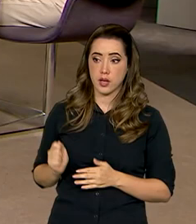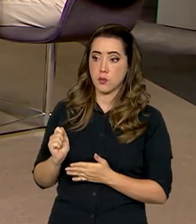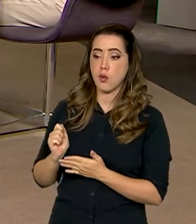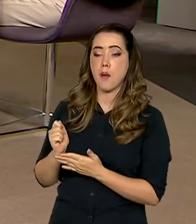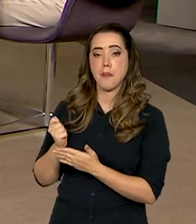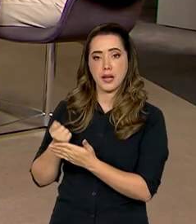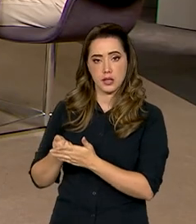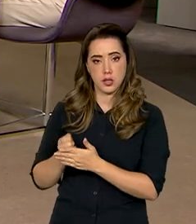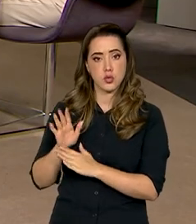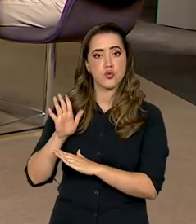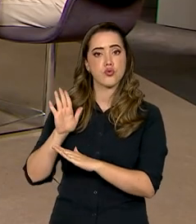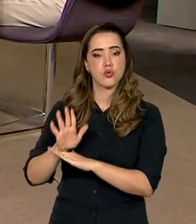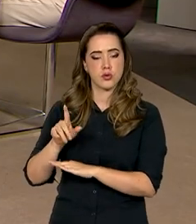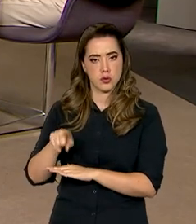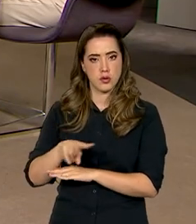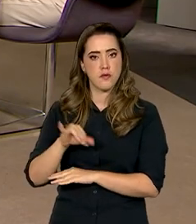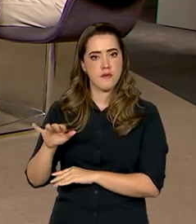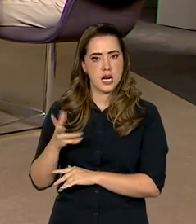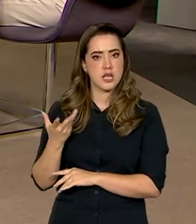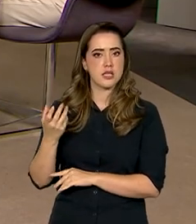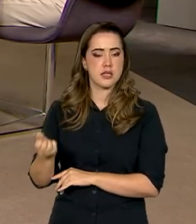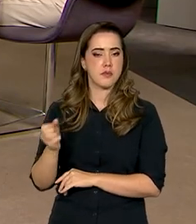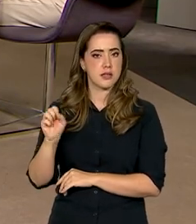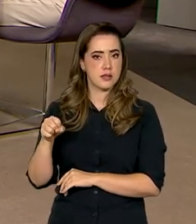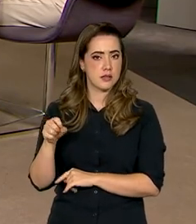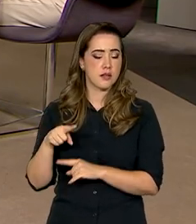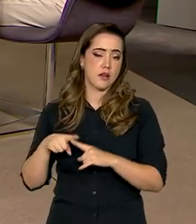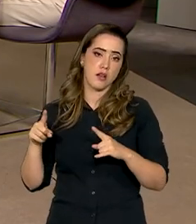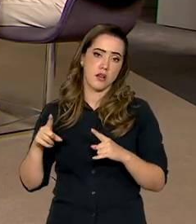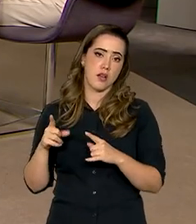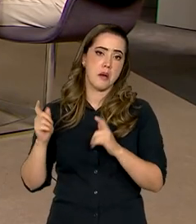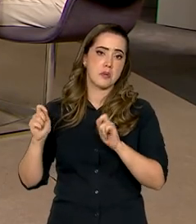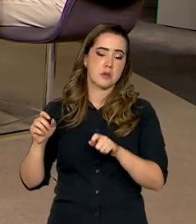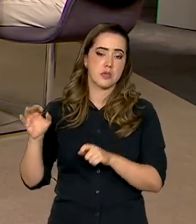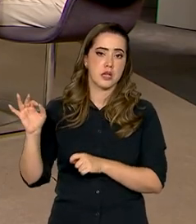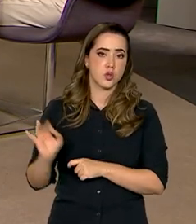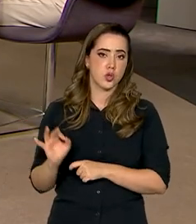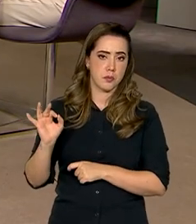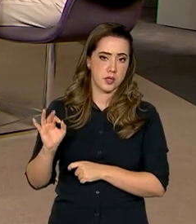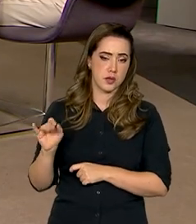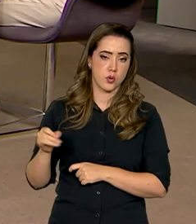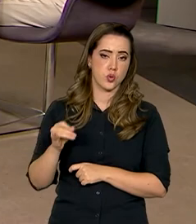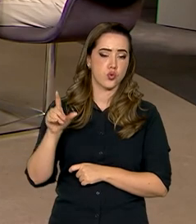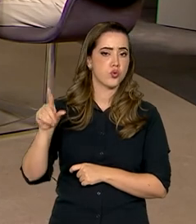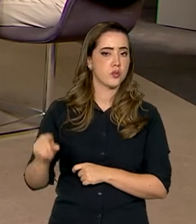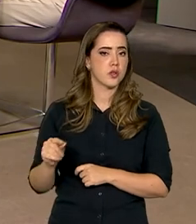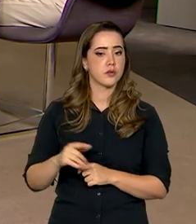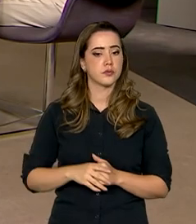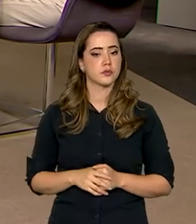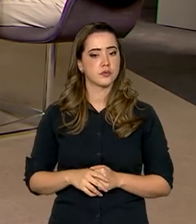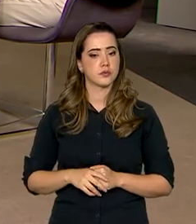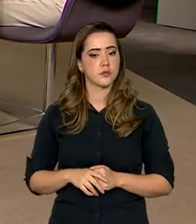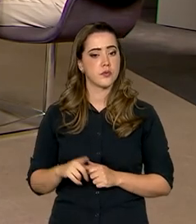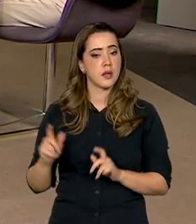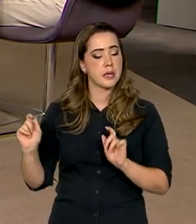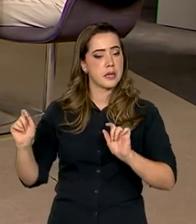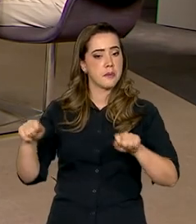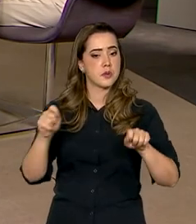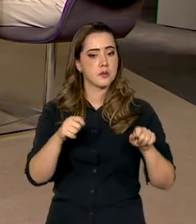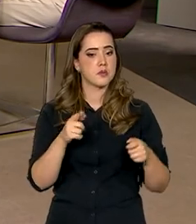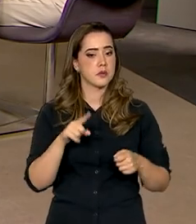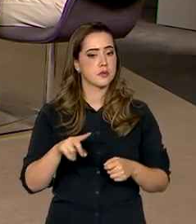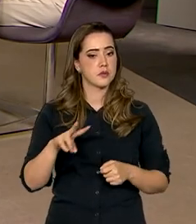ou seja, de qualquer forma, eles vão receber, a tendência é que haja uma taxa de juros abaixo. E a previsão é que vai